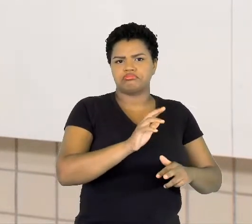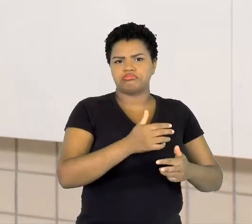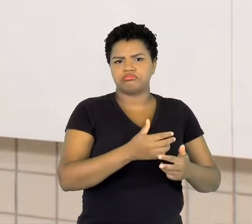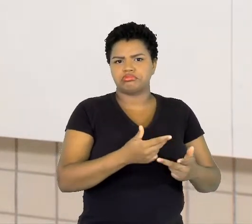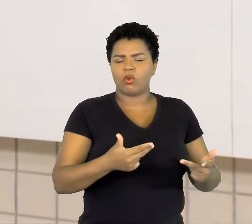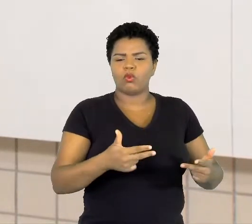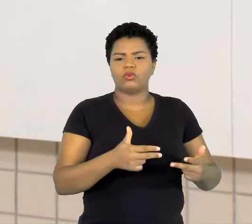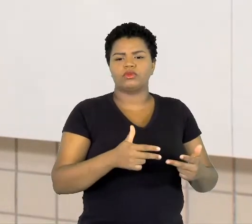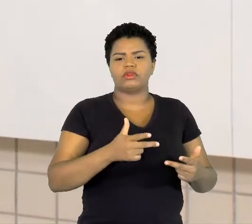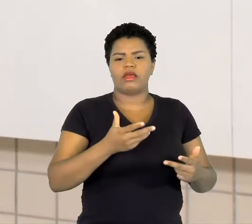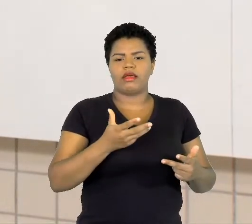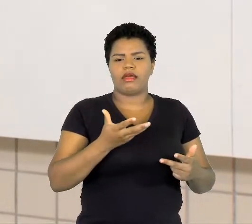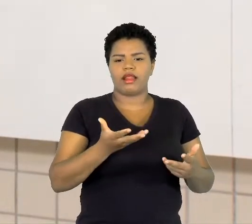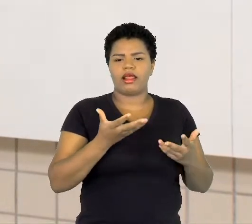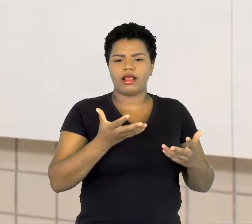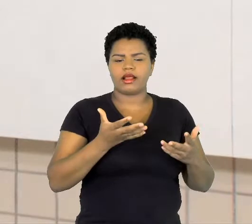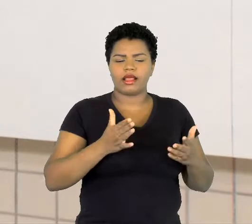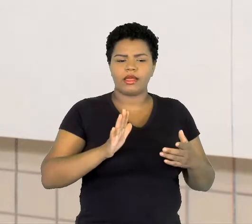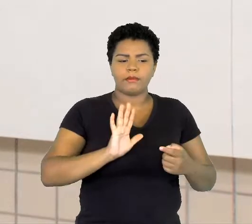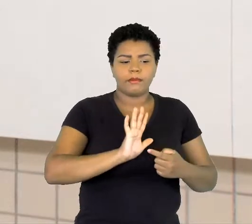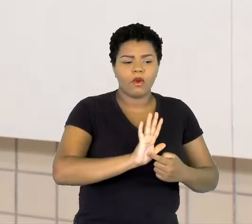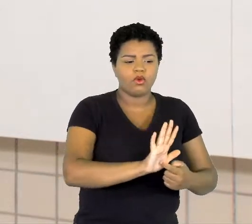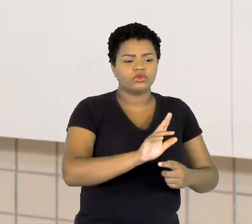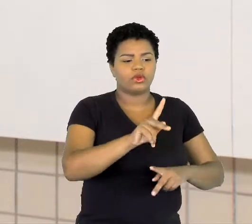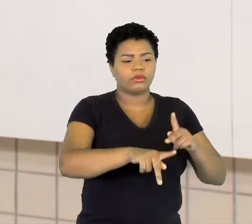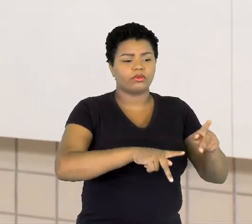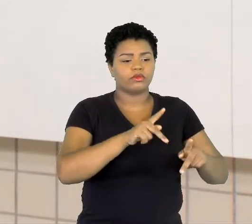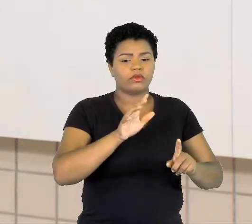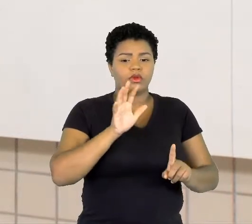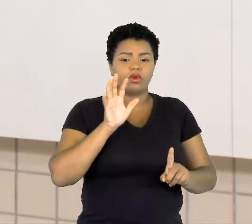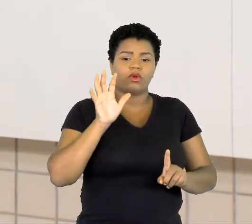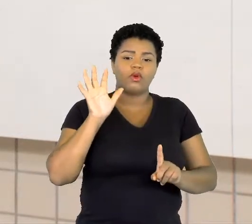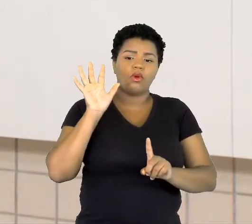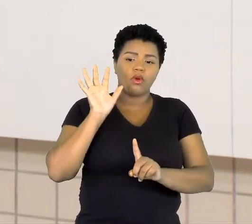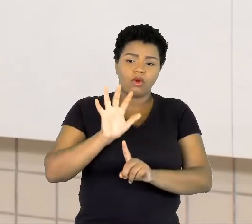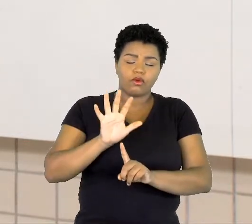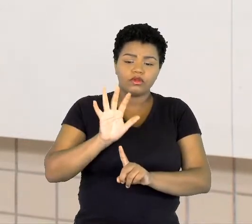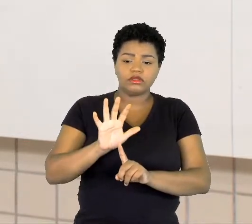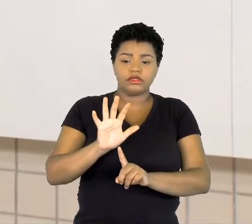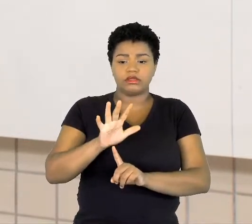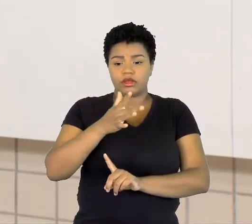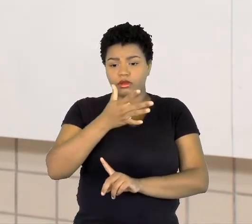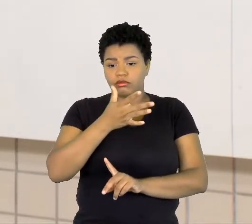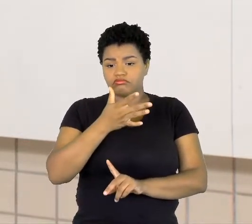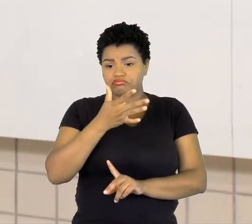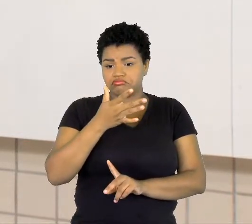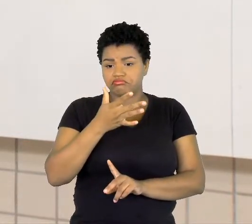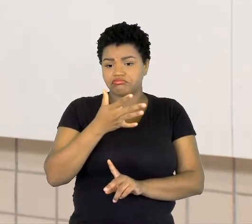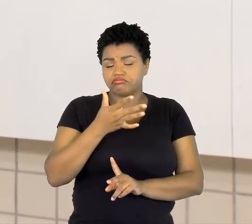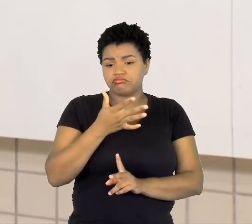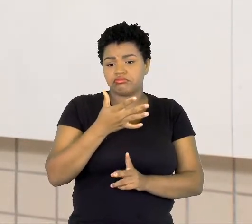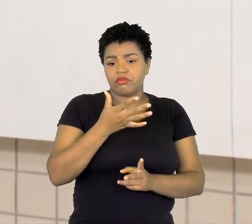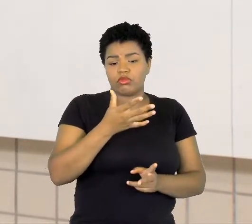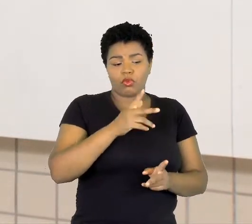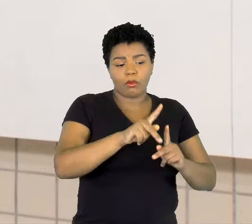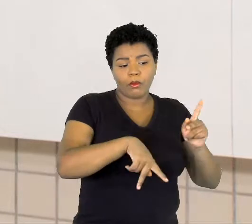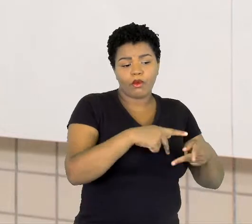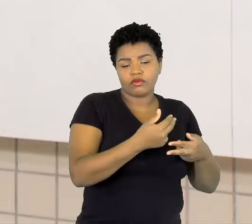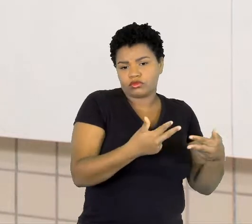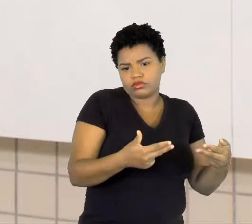informar o público, a convencer o público de alguma coisa. A publicidade já não. Ela já é mais